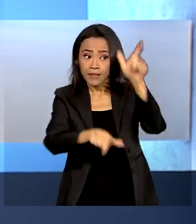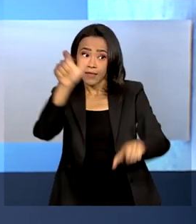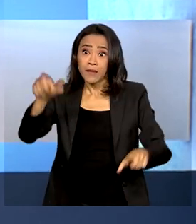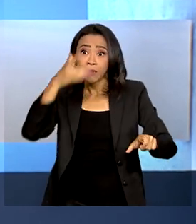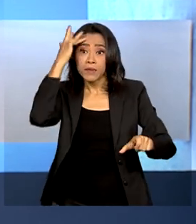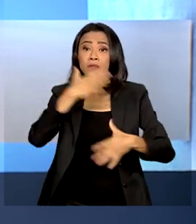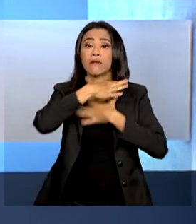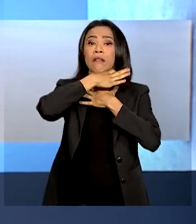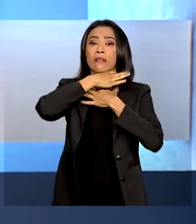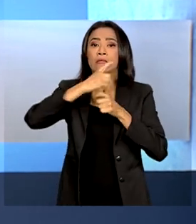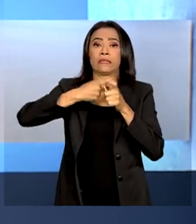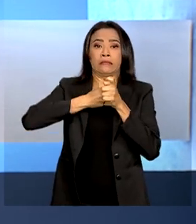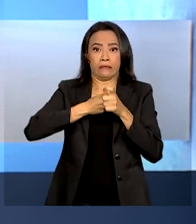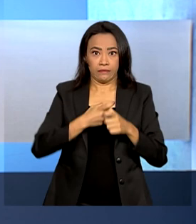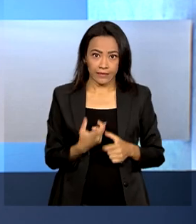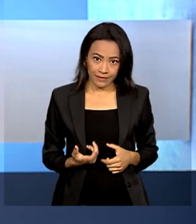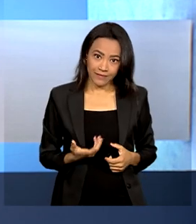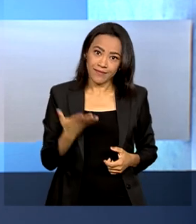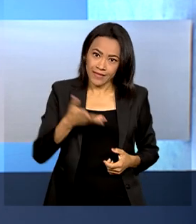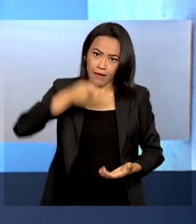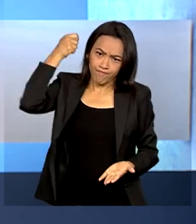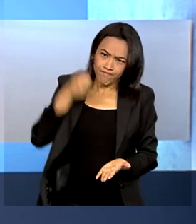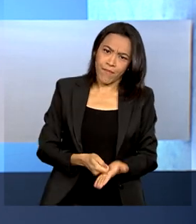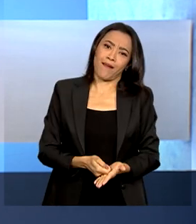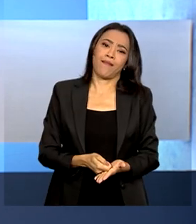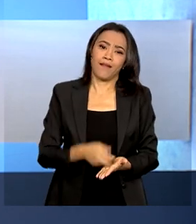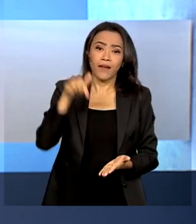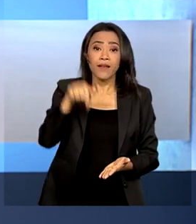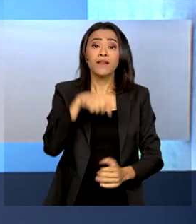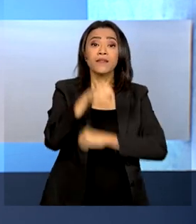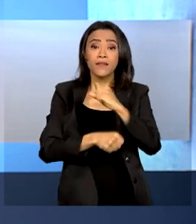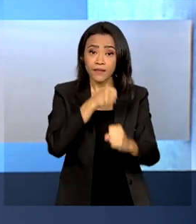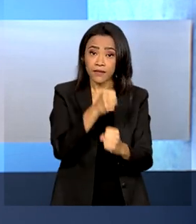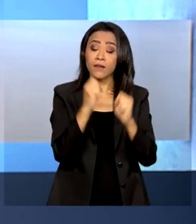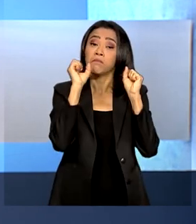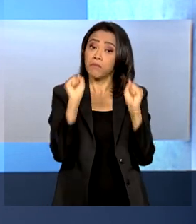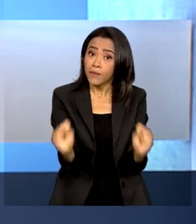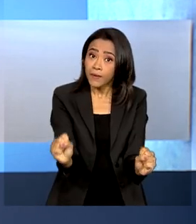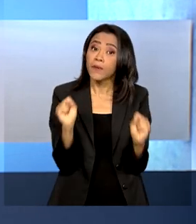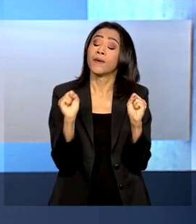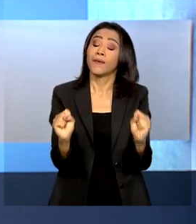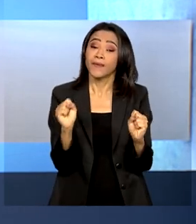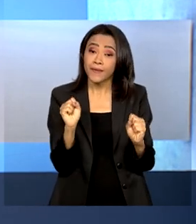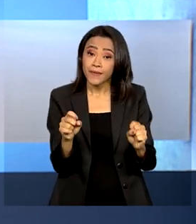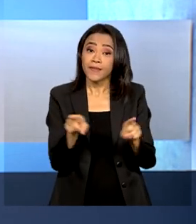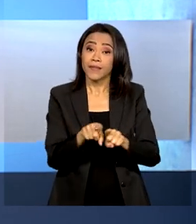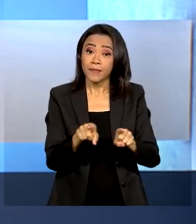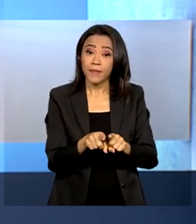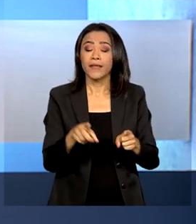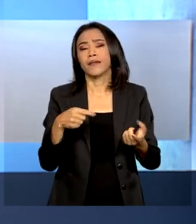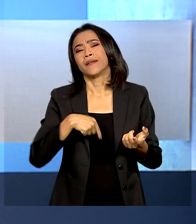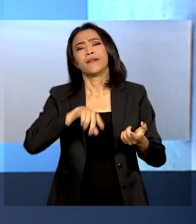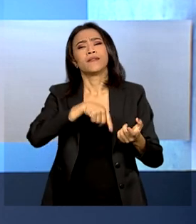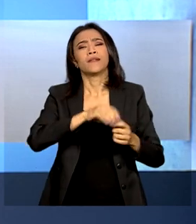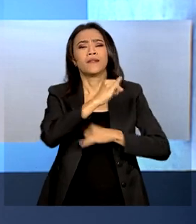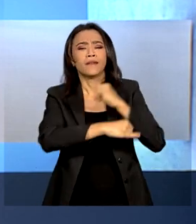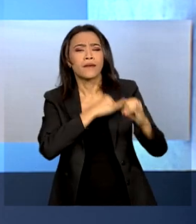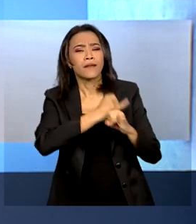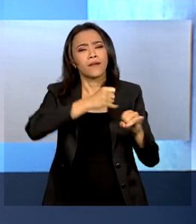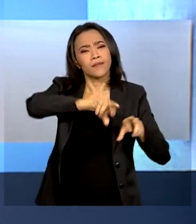quitar dívidas. E este ano, a renegociação poderá ser feita também em canais digitais do banco.